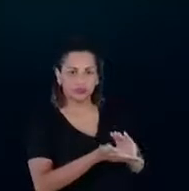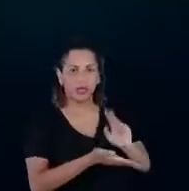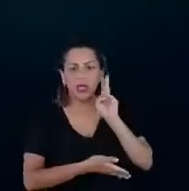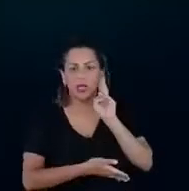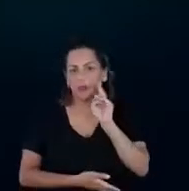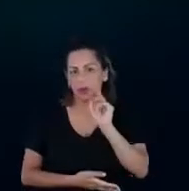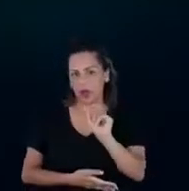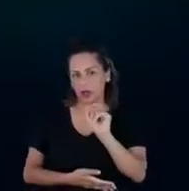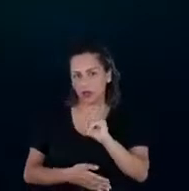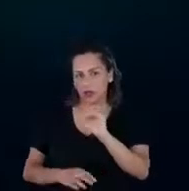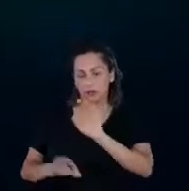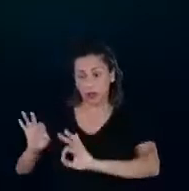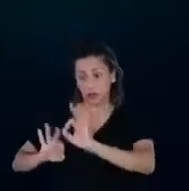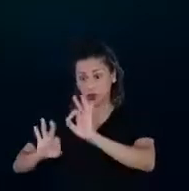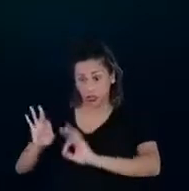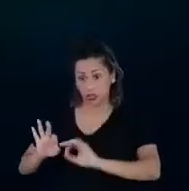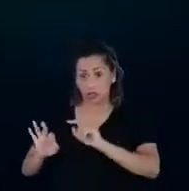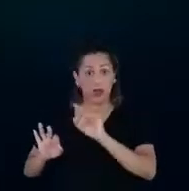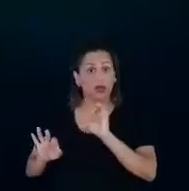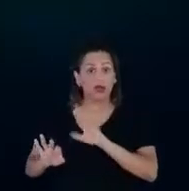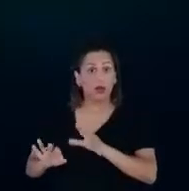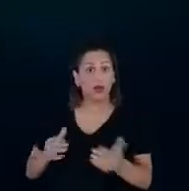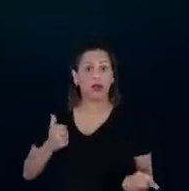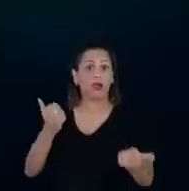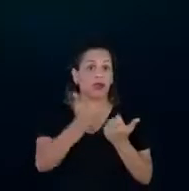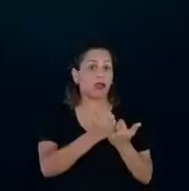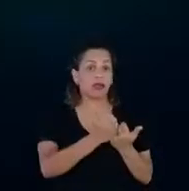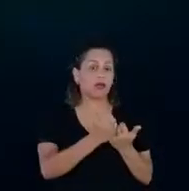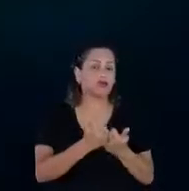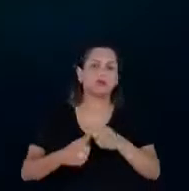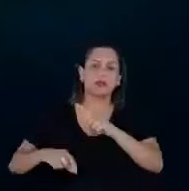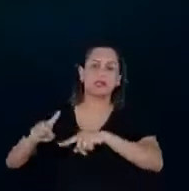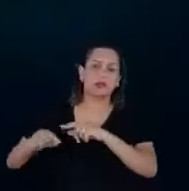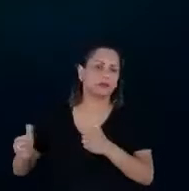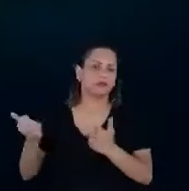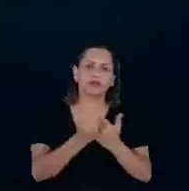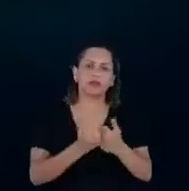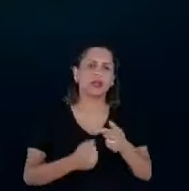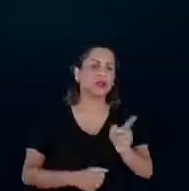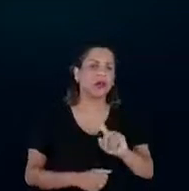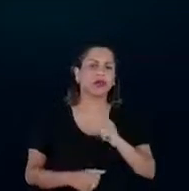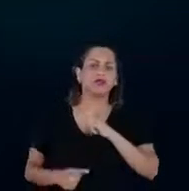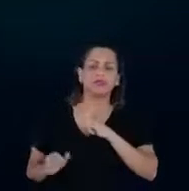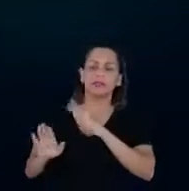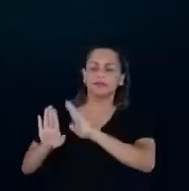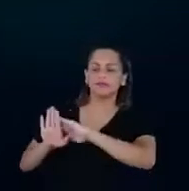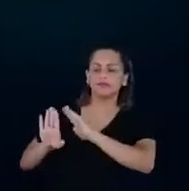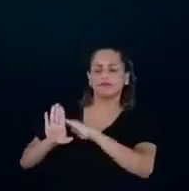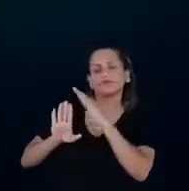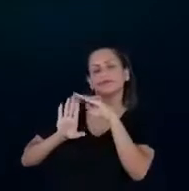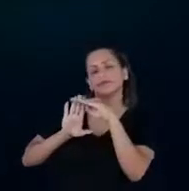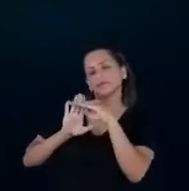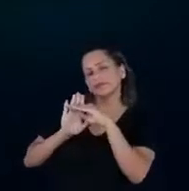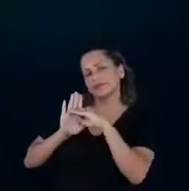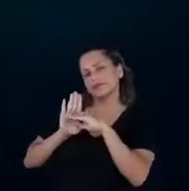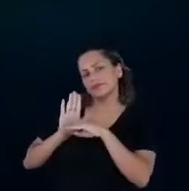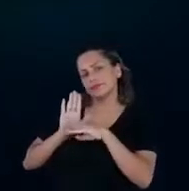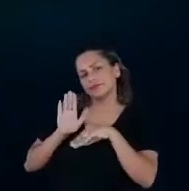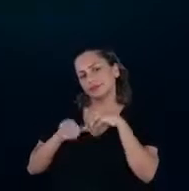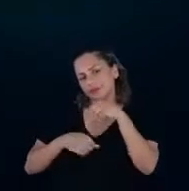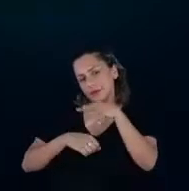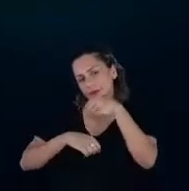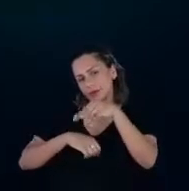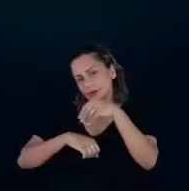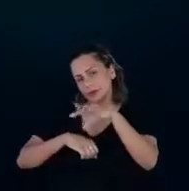tratam muitas vezes só da substituição de equipamento, ele traz uma série de orientações para o gestor público para que ele